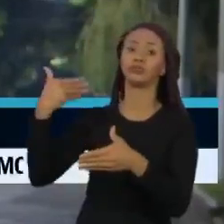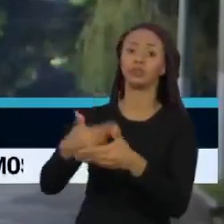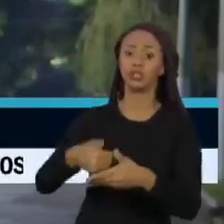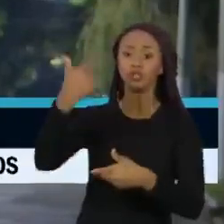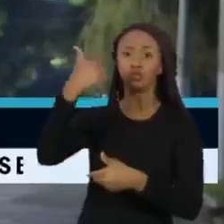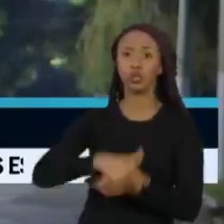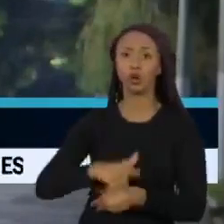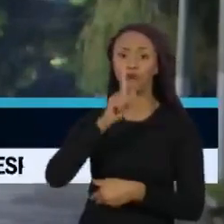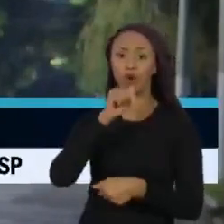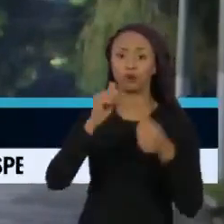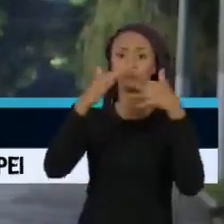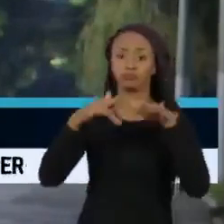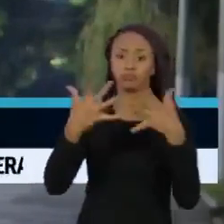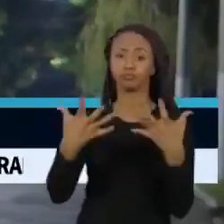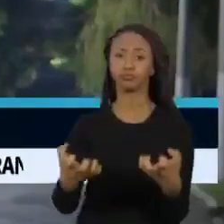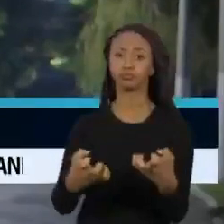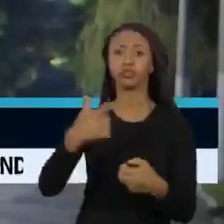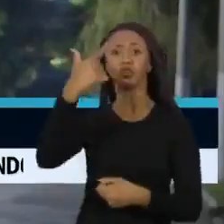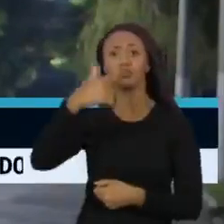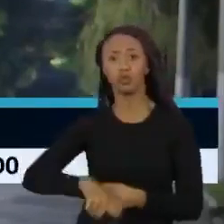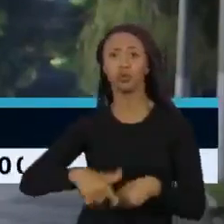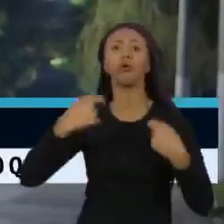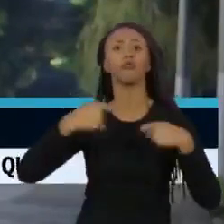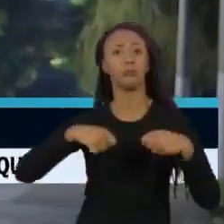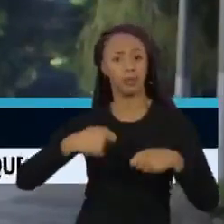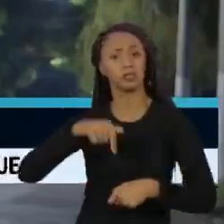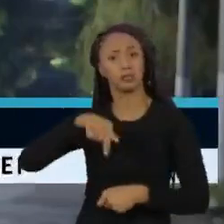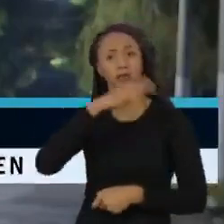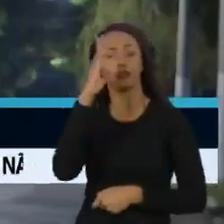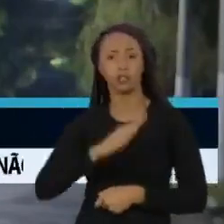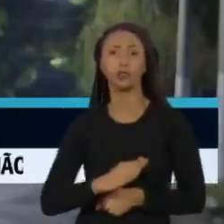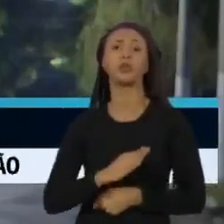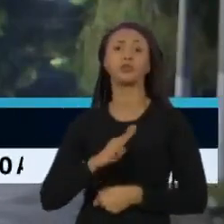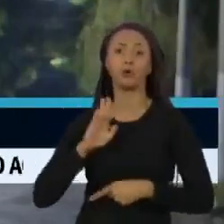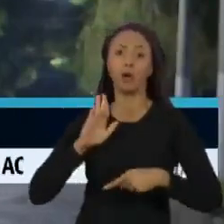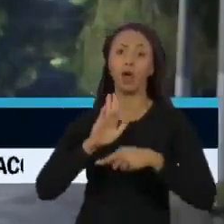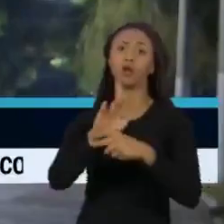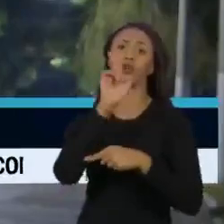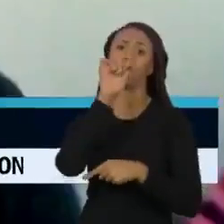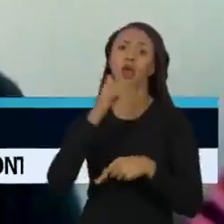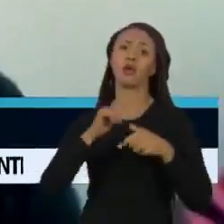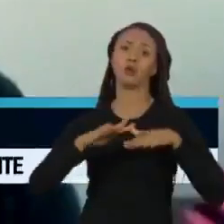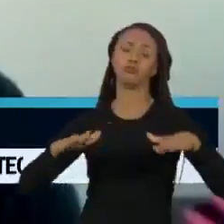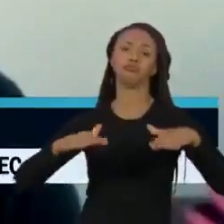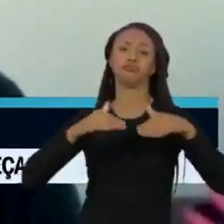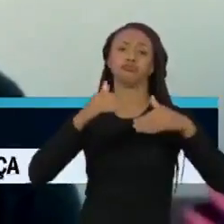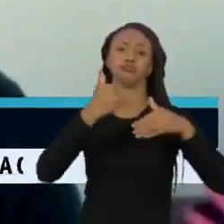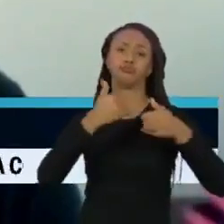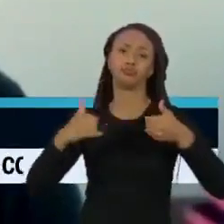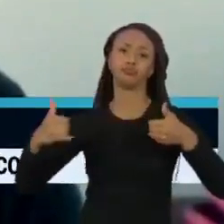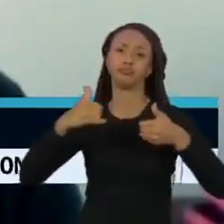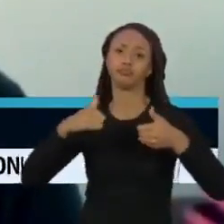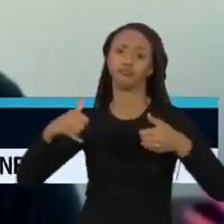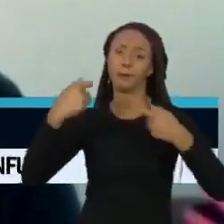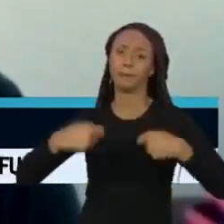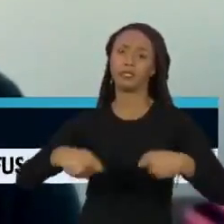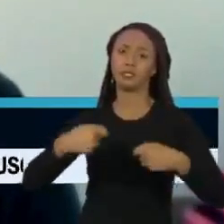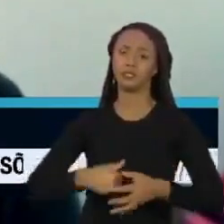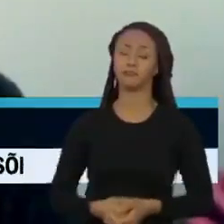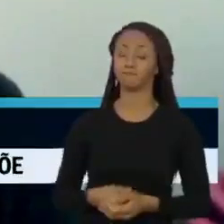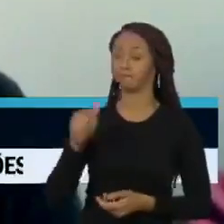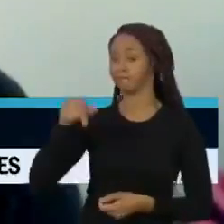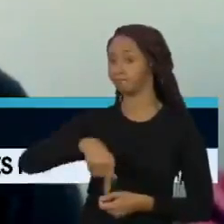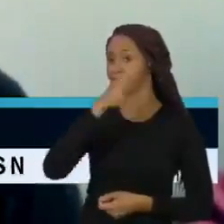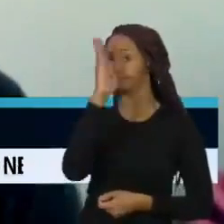hídrica, o país ainda depende de água para movimentar turbinas e gerar eletricidade. O Brasil tem um sistema